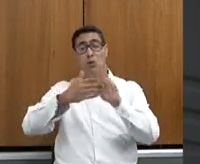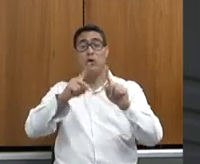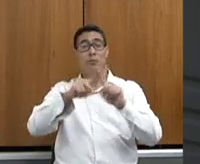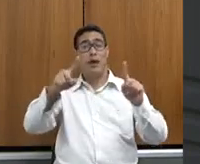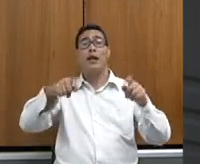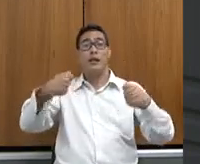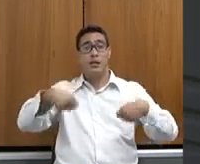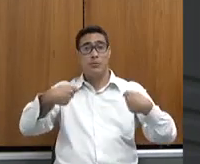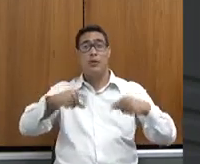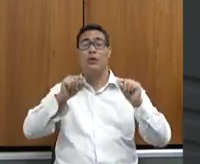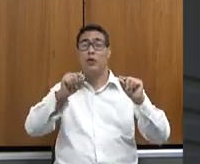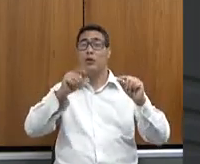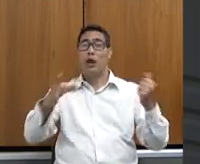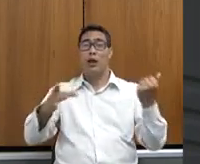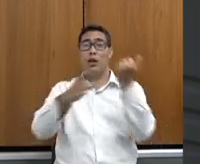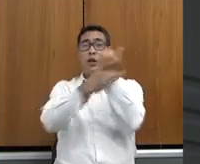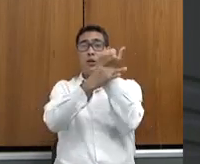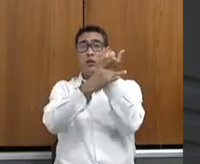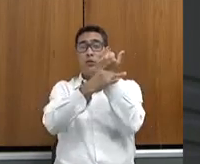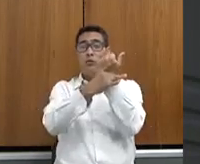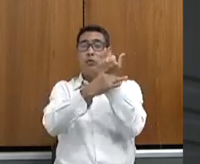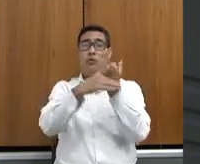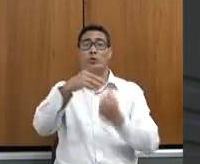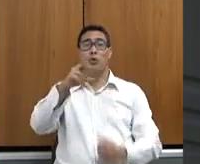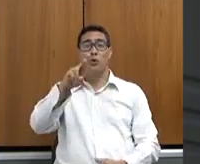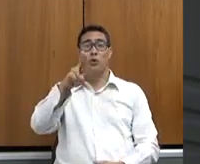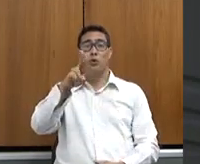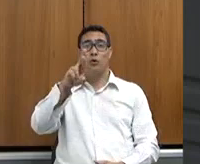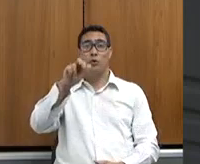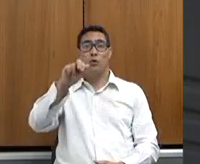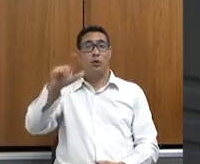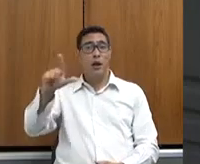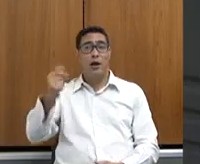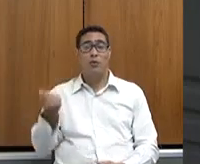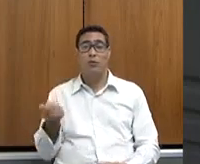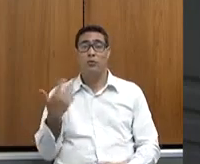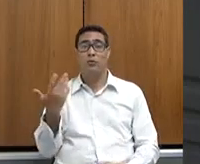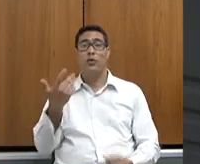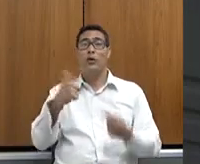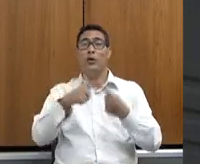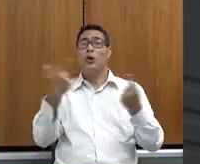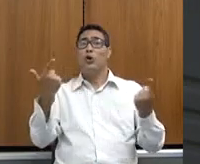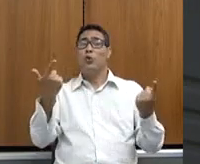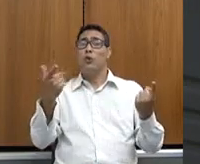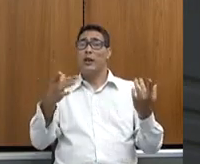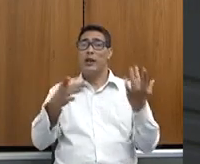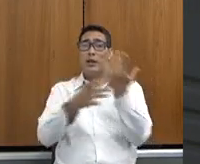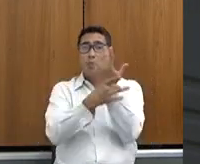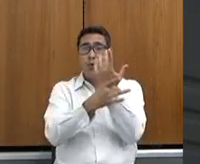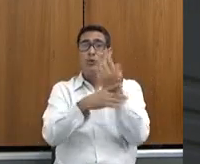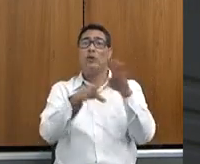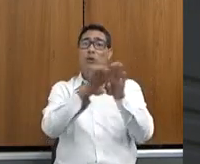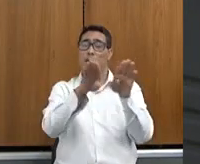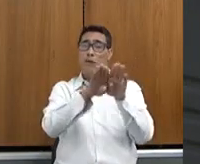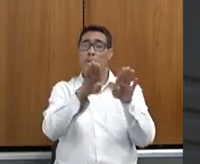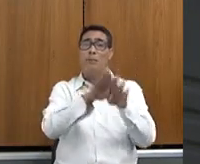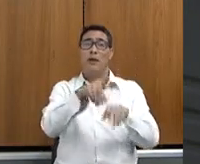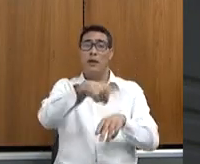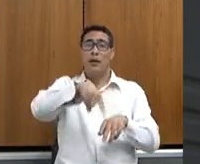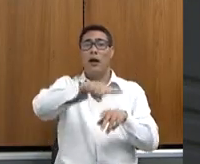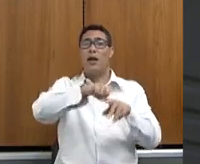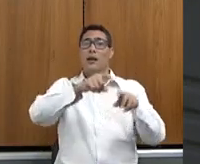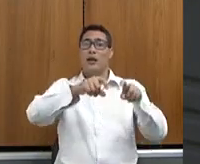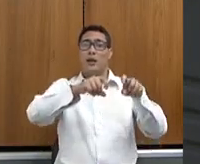O seguro rural, hoje nós temos seguro para carreta, temos seguro para boi, assim, o seguro das lavouras, isso aí é fundamental a gente ter